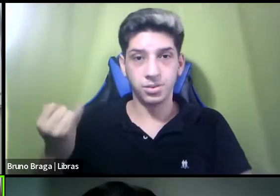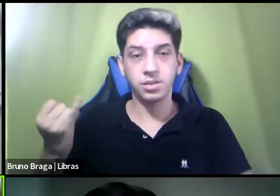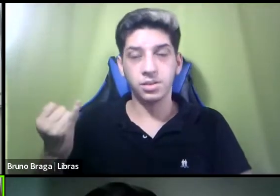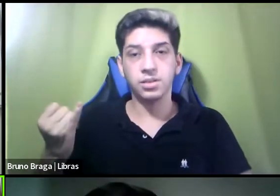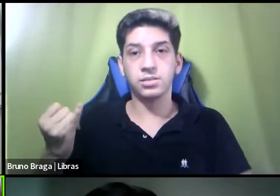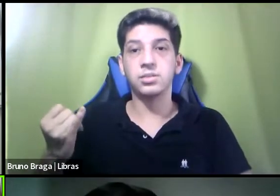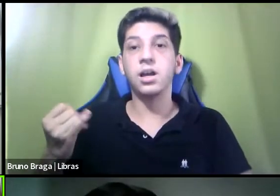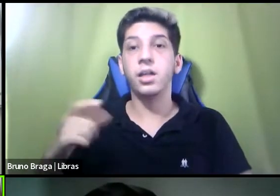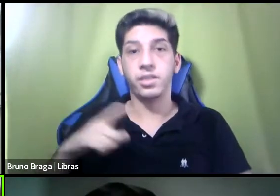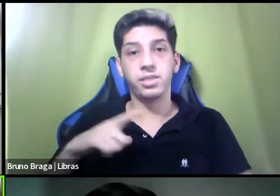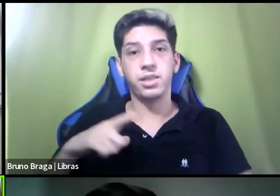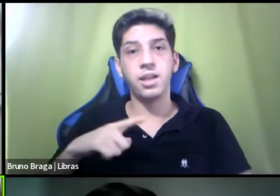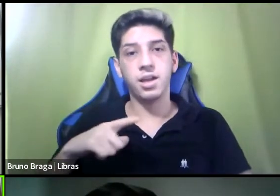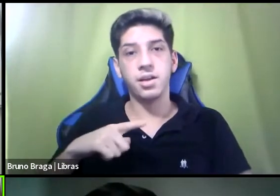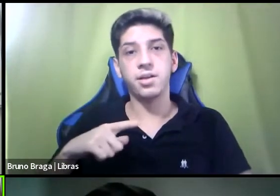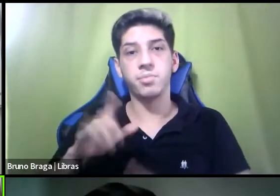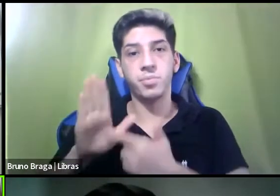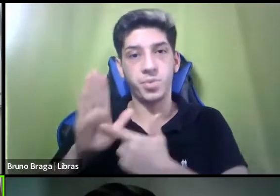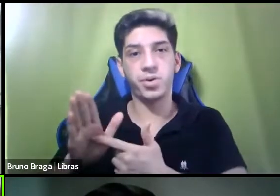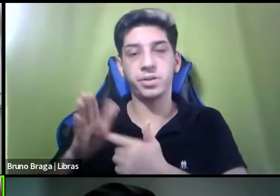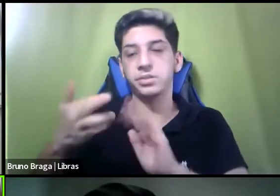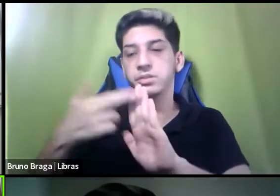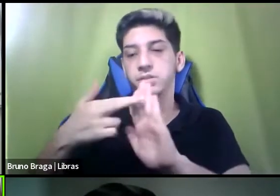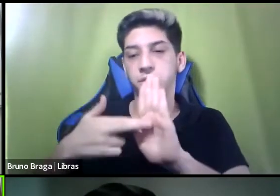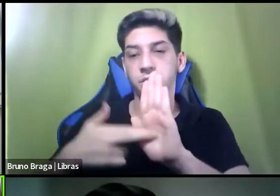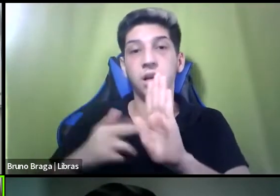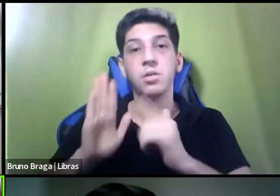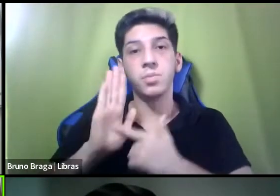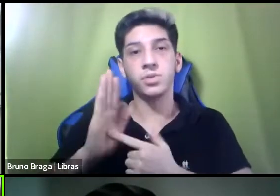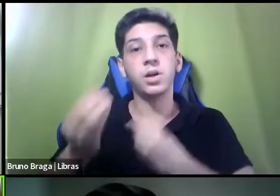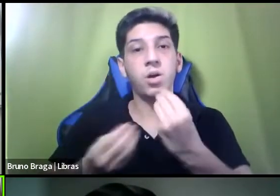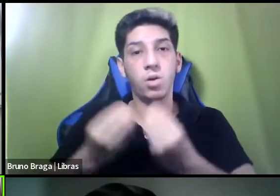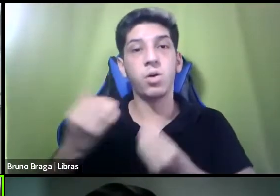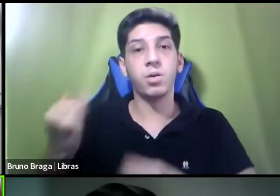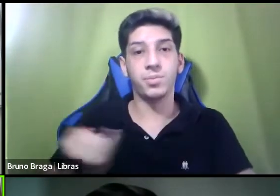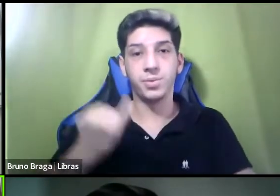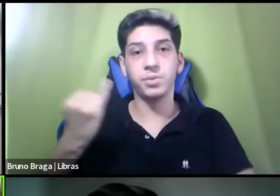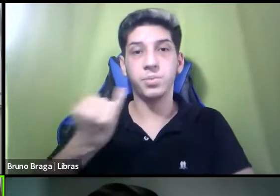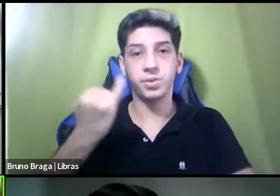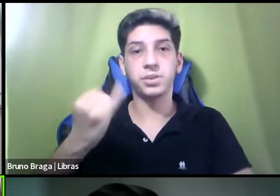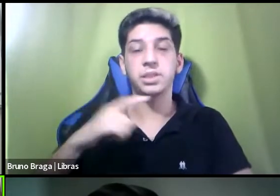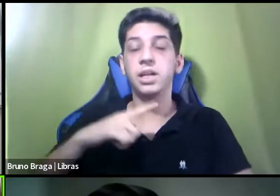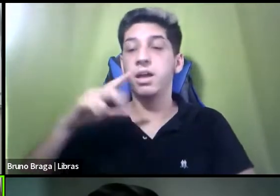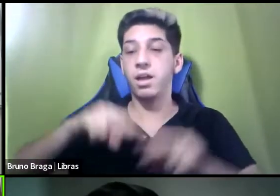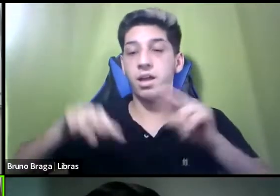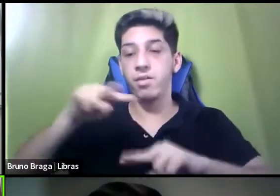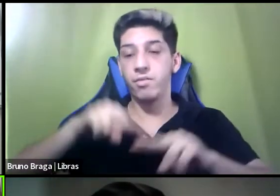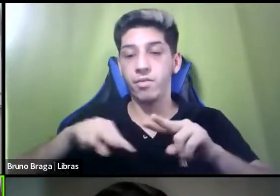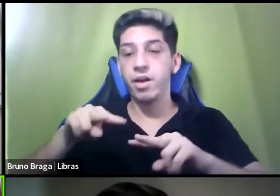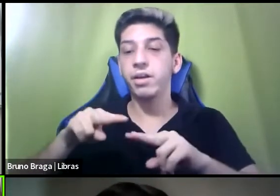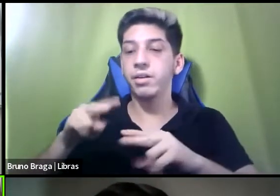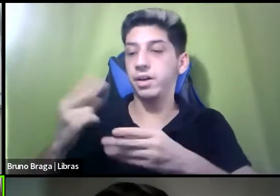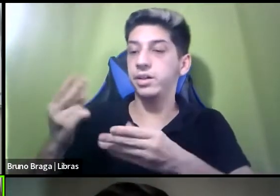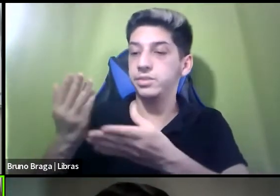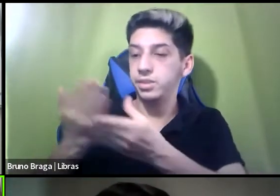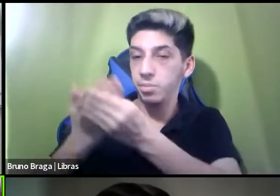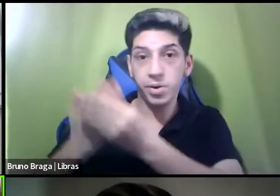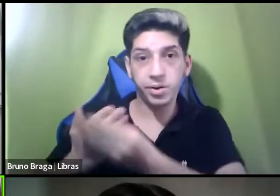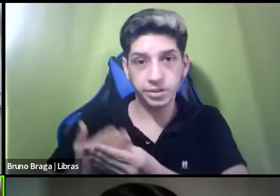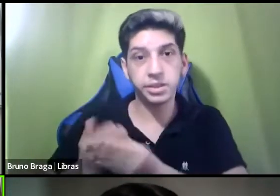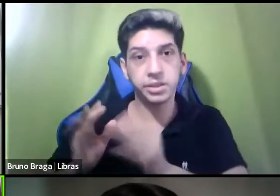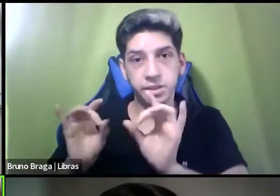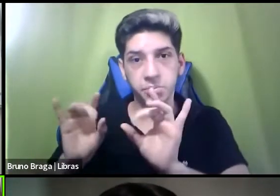resolução trazendo o quanto é importante analisar esses casos e que é